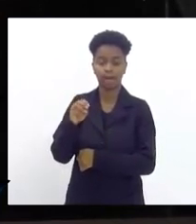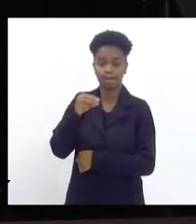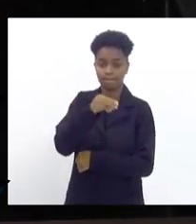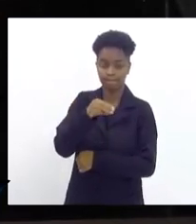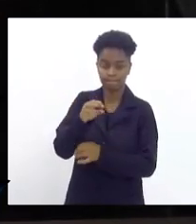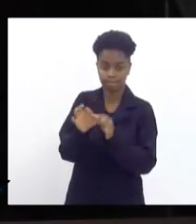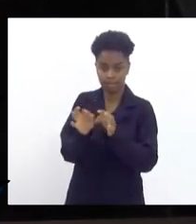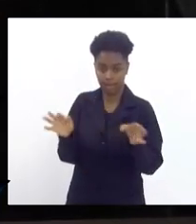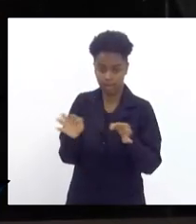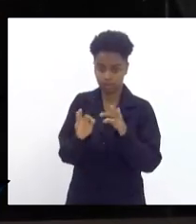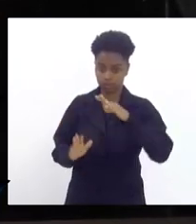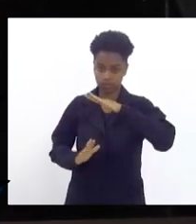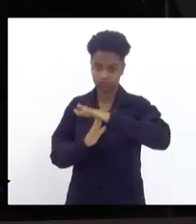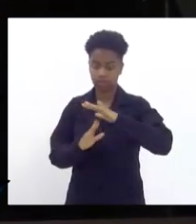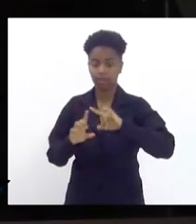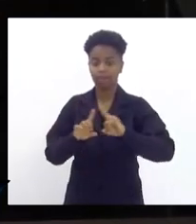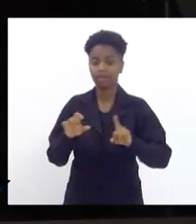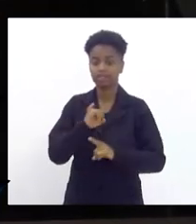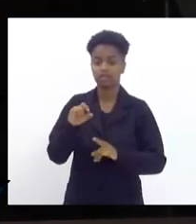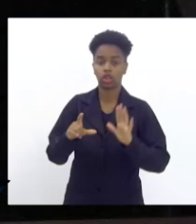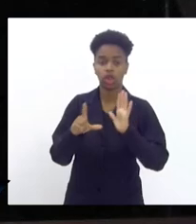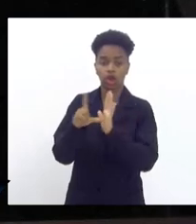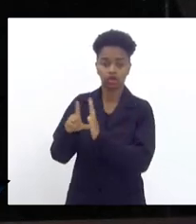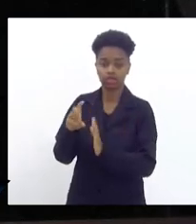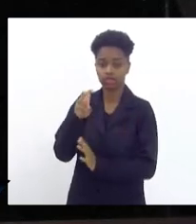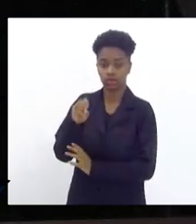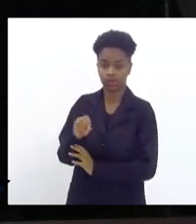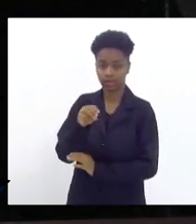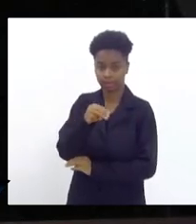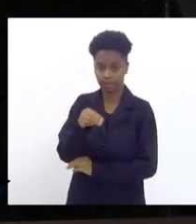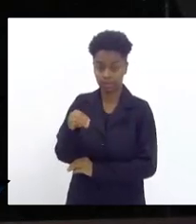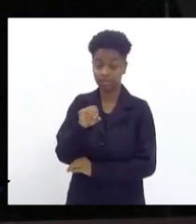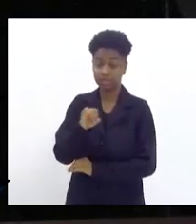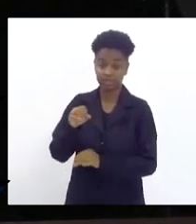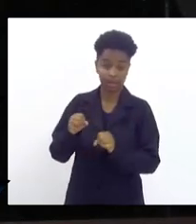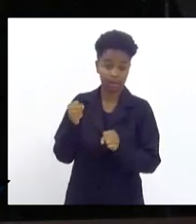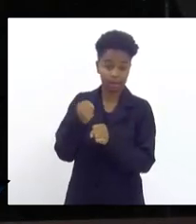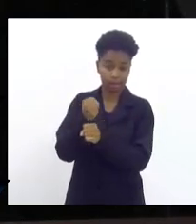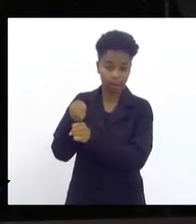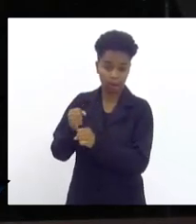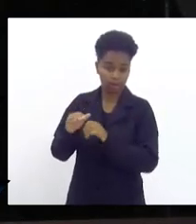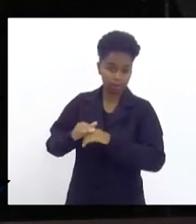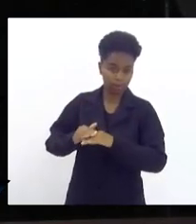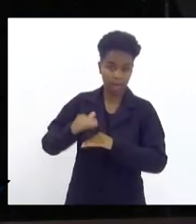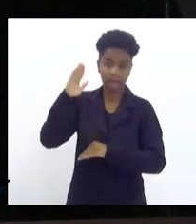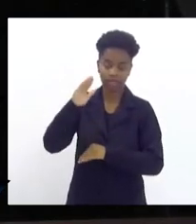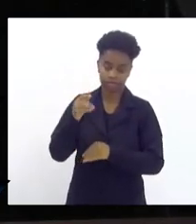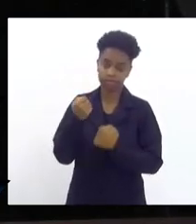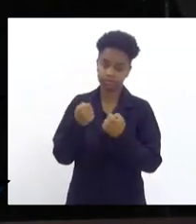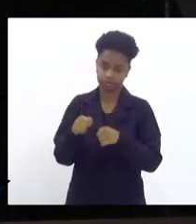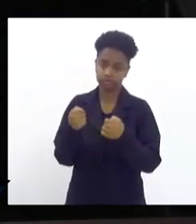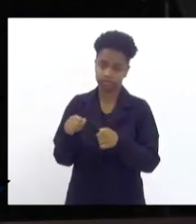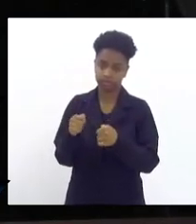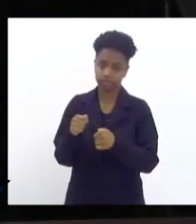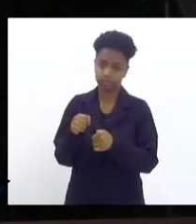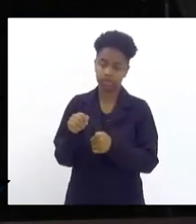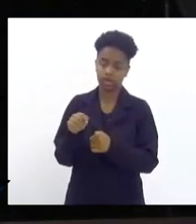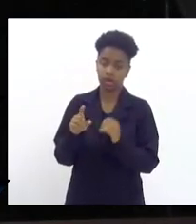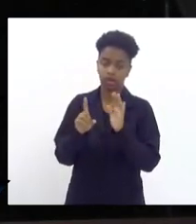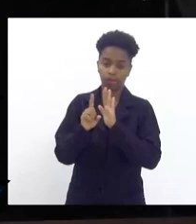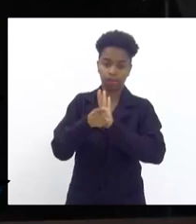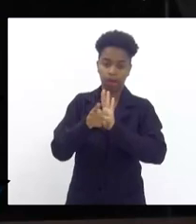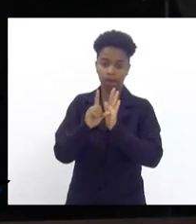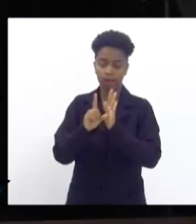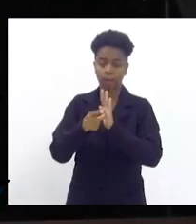unidade comercial 50 metros quadrados aquilo que passa acima dessa área de construção a pessoa terá vamos dizer assim o hidrômetro marcando